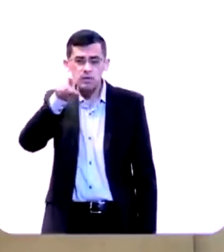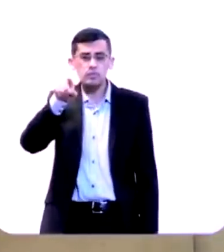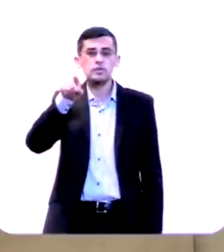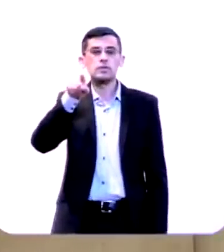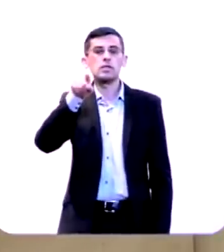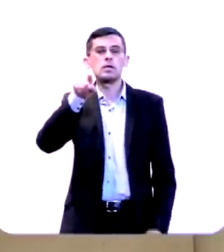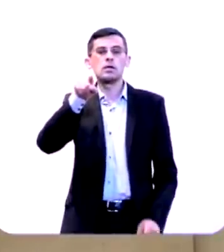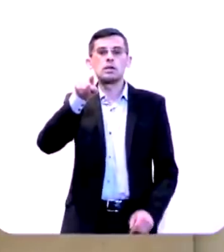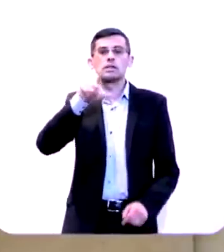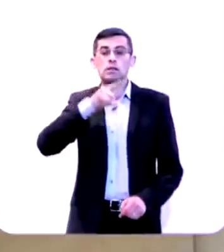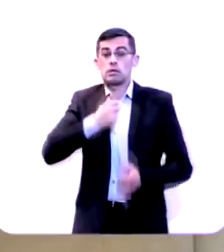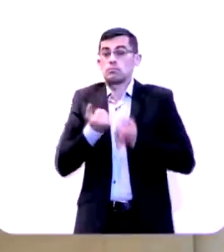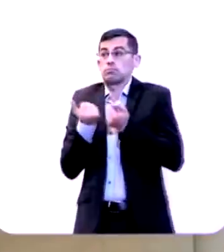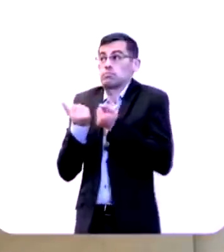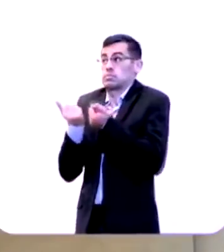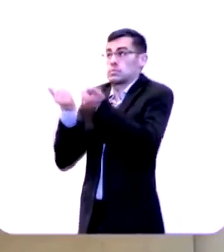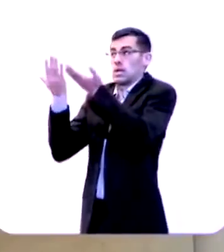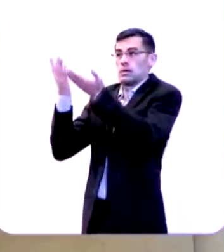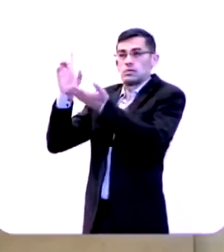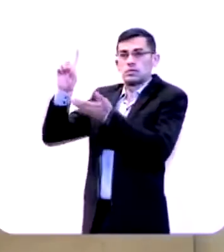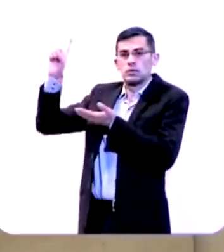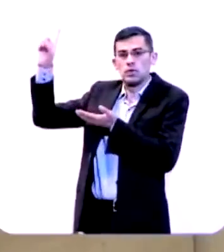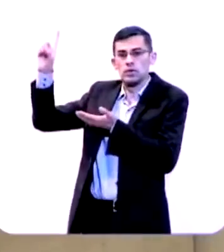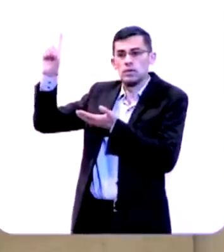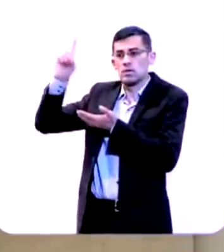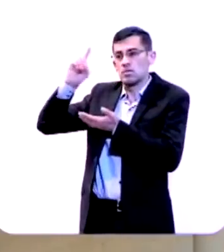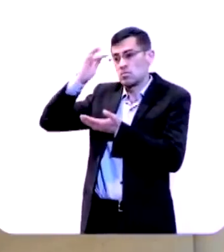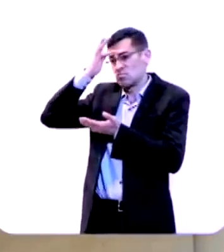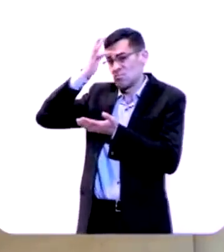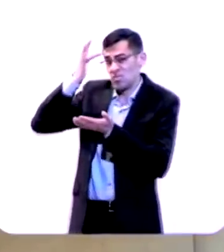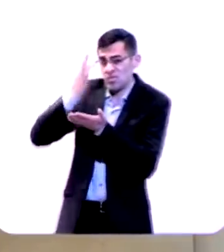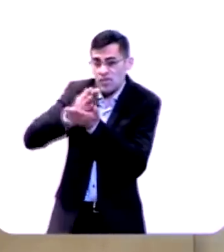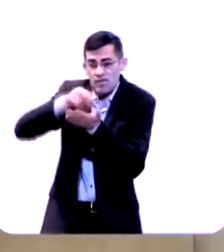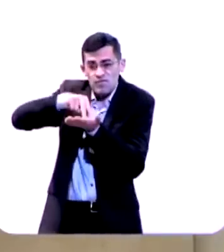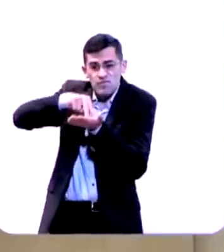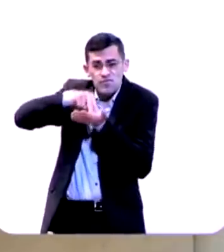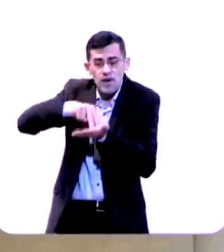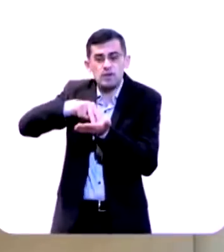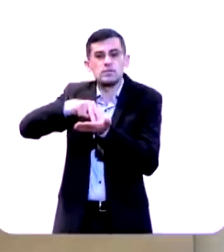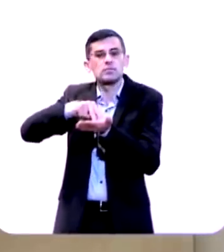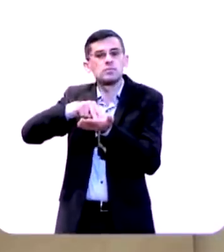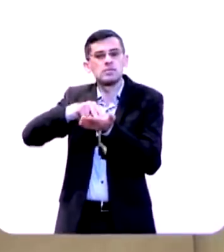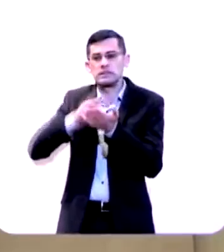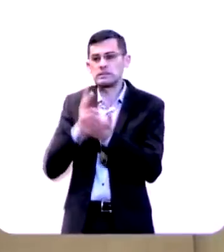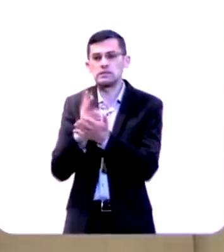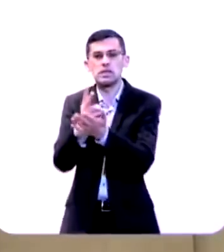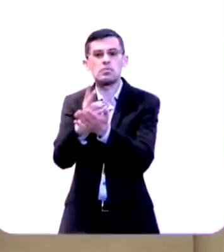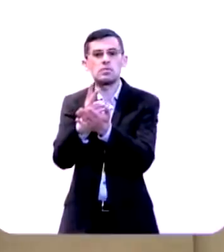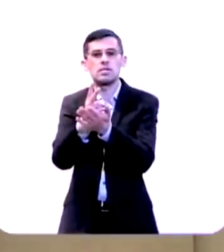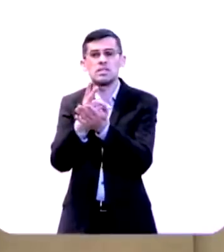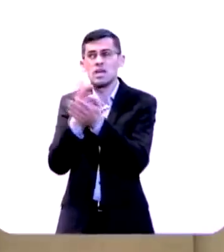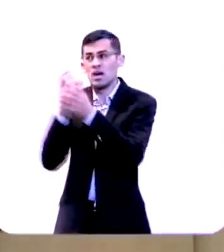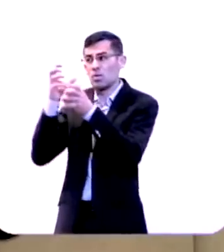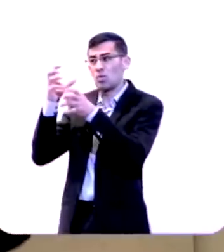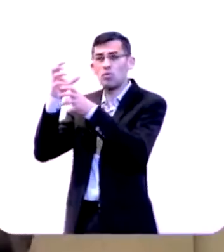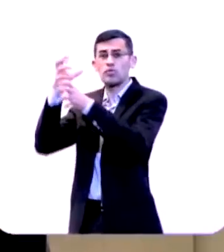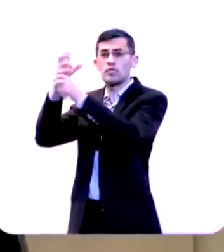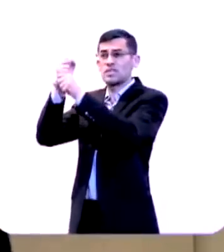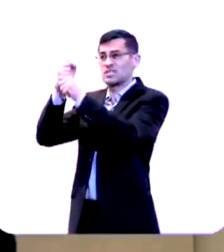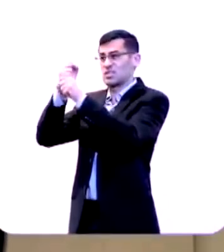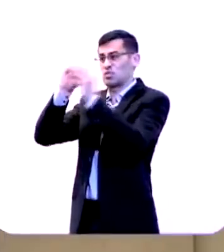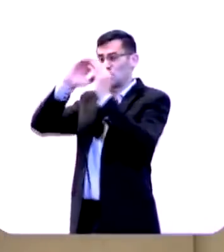de você uma entrega uma fé inabalável inegociável uma dependência